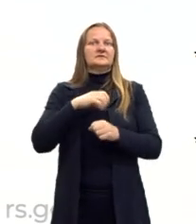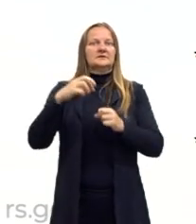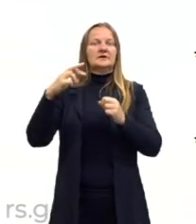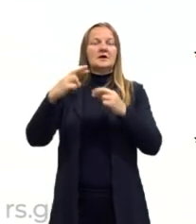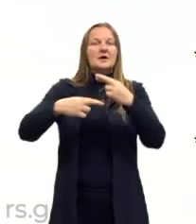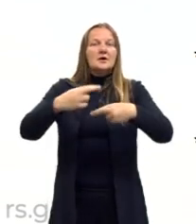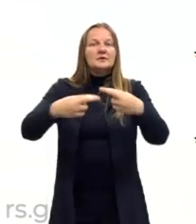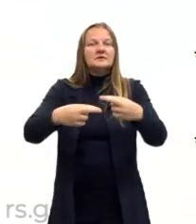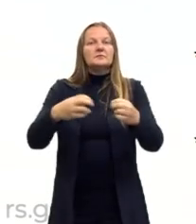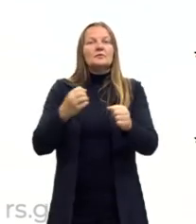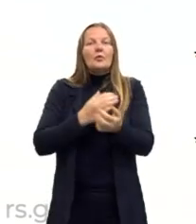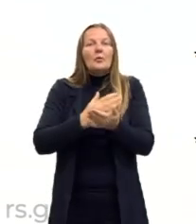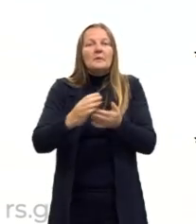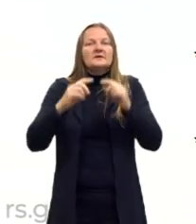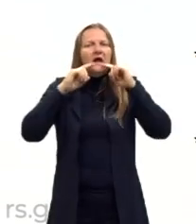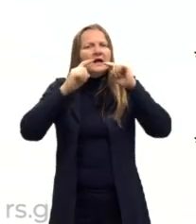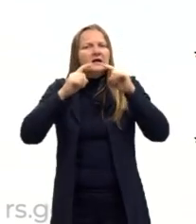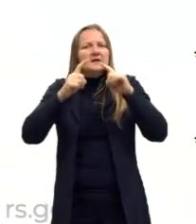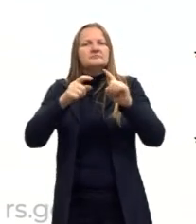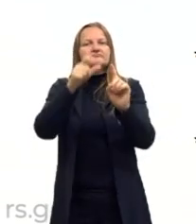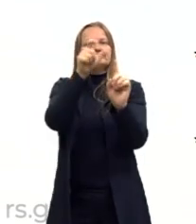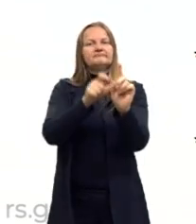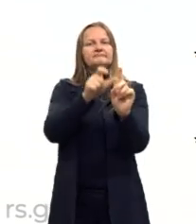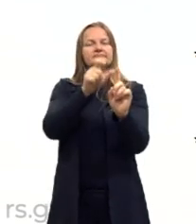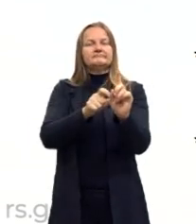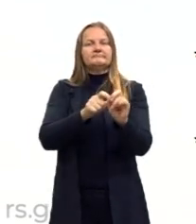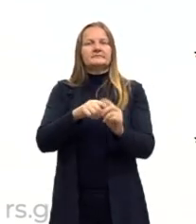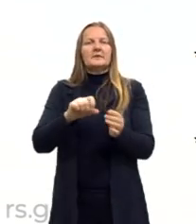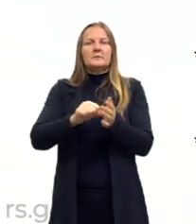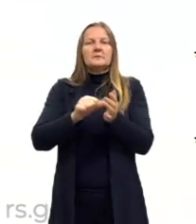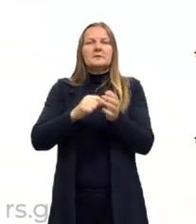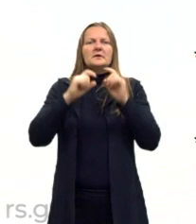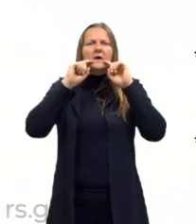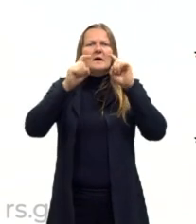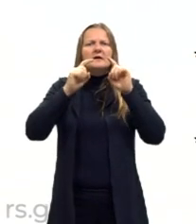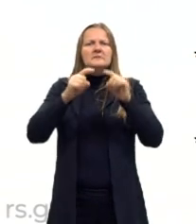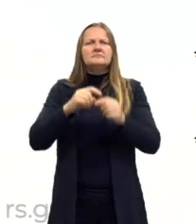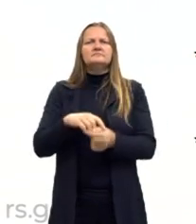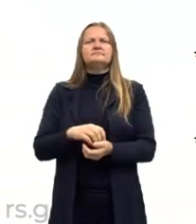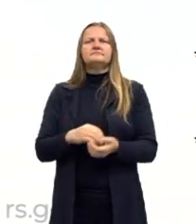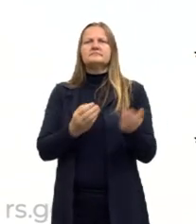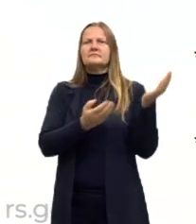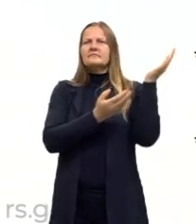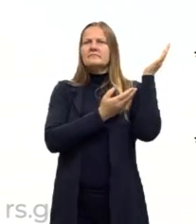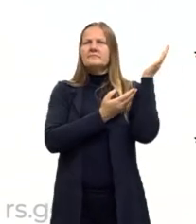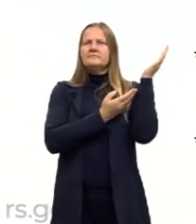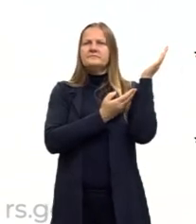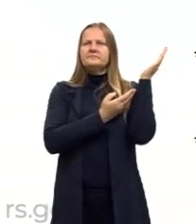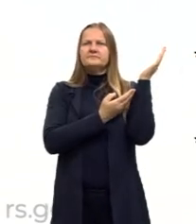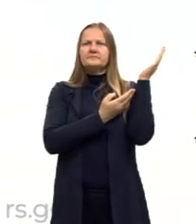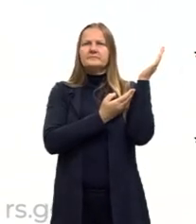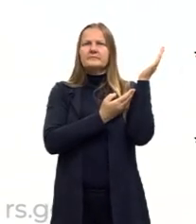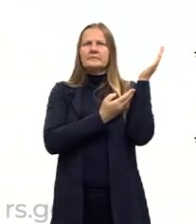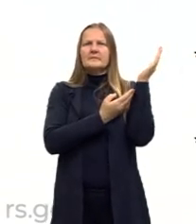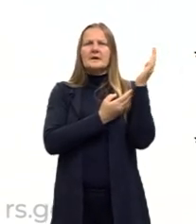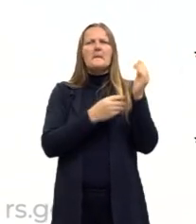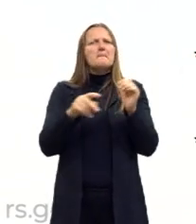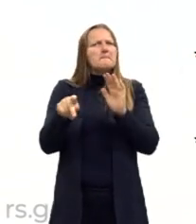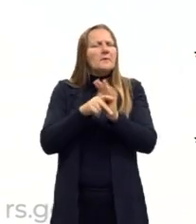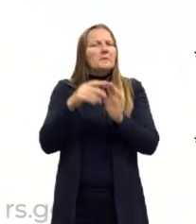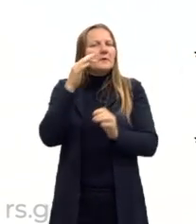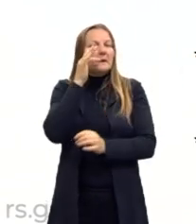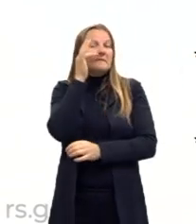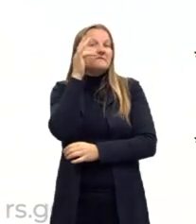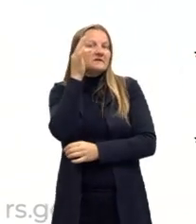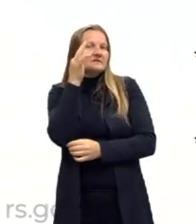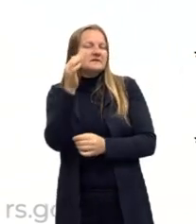as críticas à metafísica. Vamos lá. Um dos primeiros a criticar é o nosso amigo David Hume. Ele é empirista, ele é um francês.